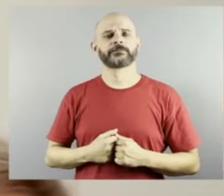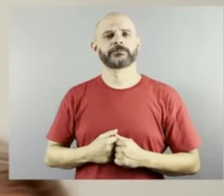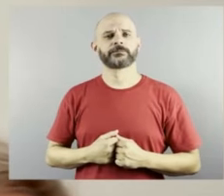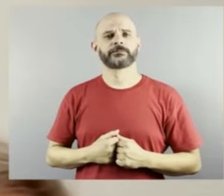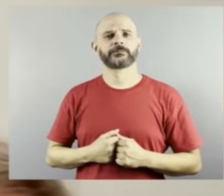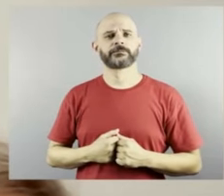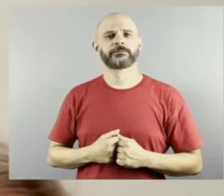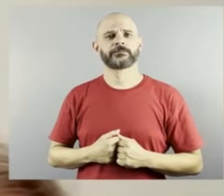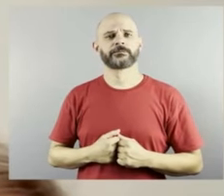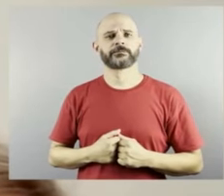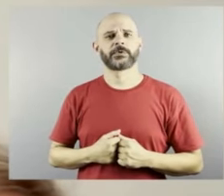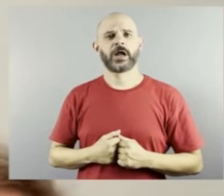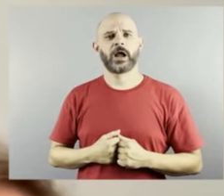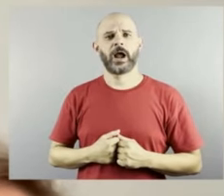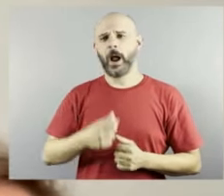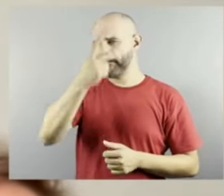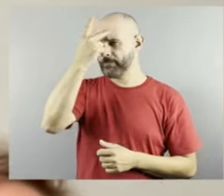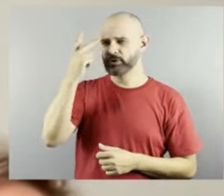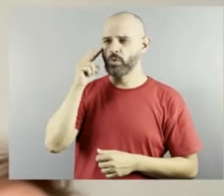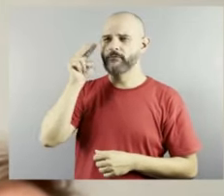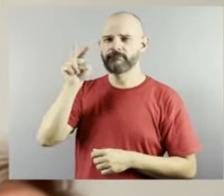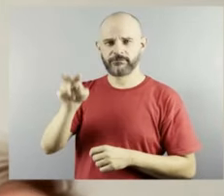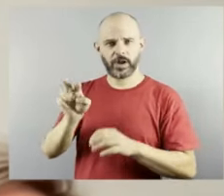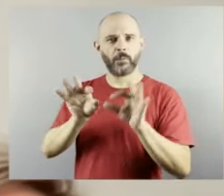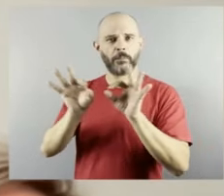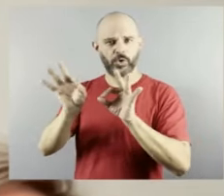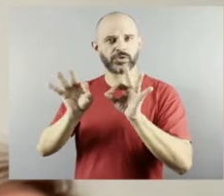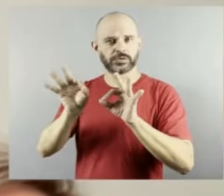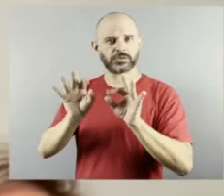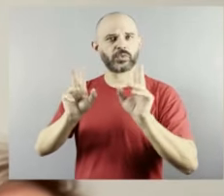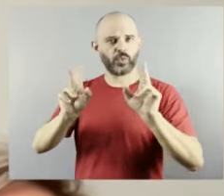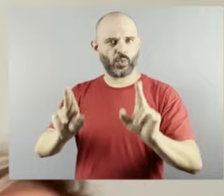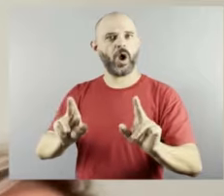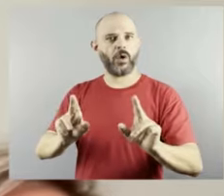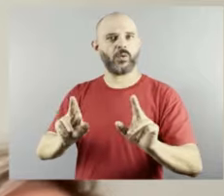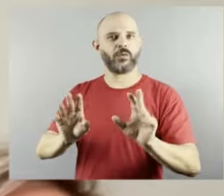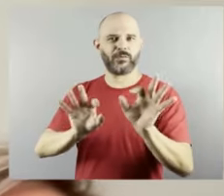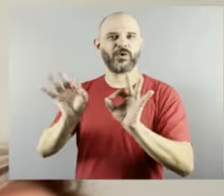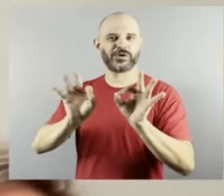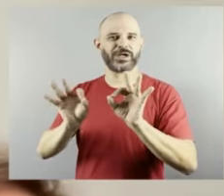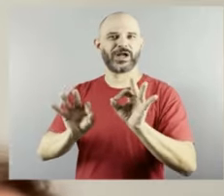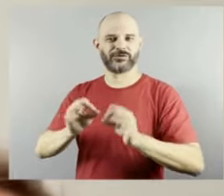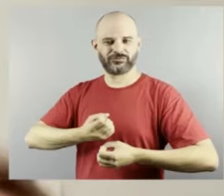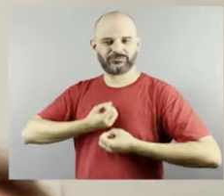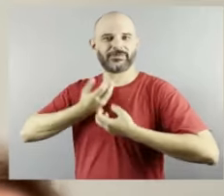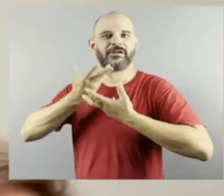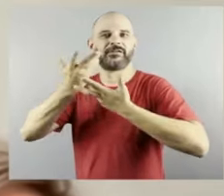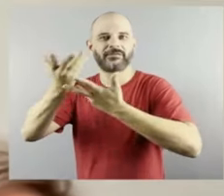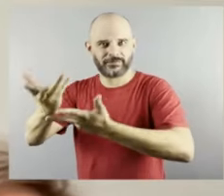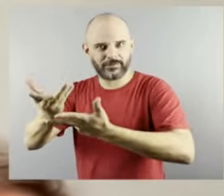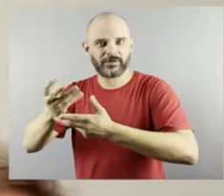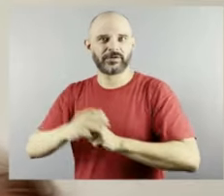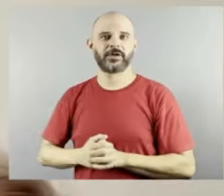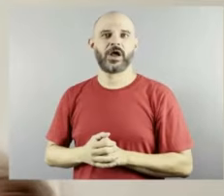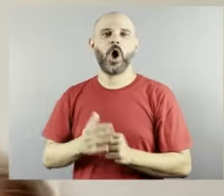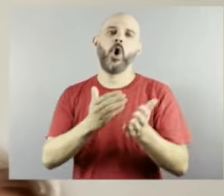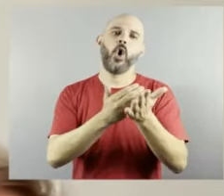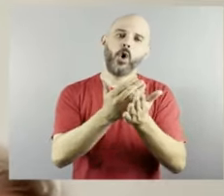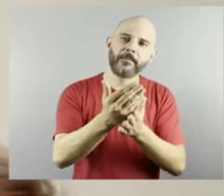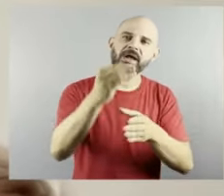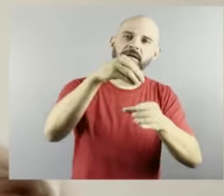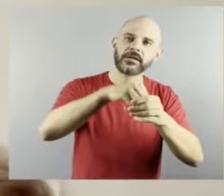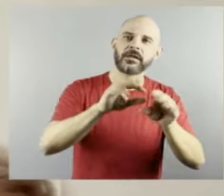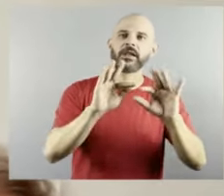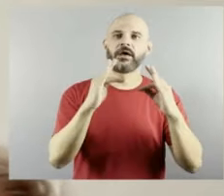para fora ela começa desde a família meio social começa a